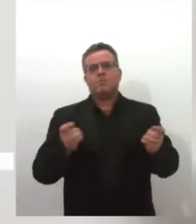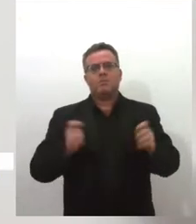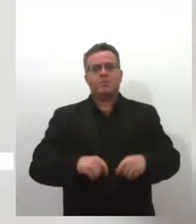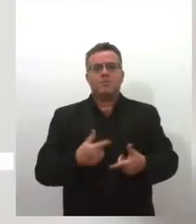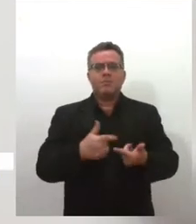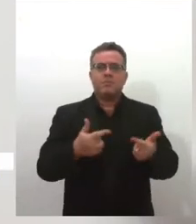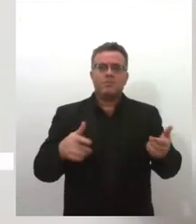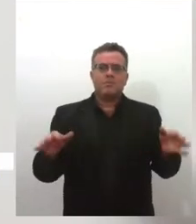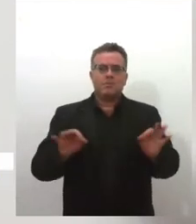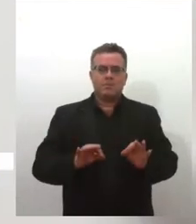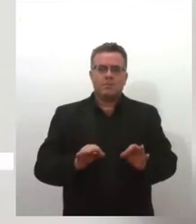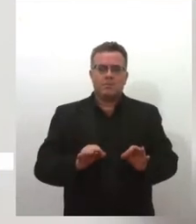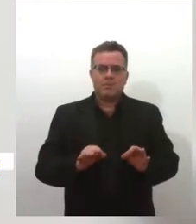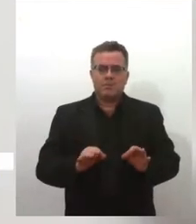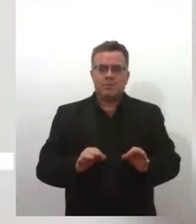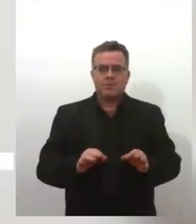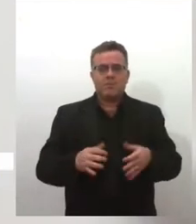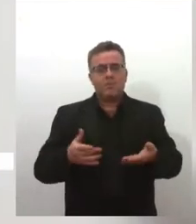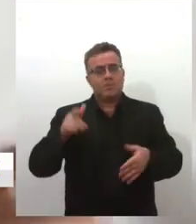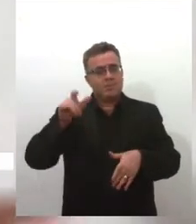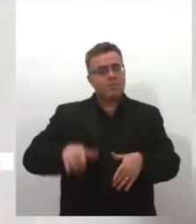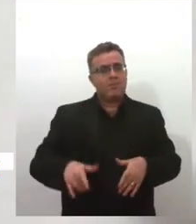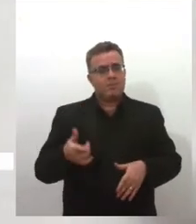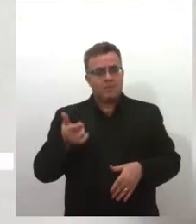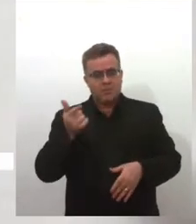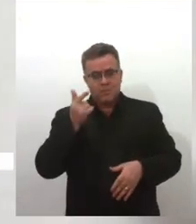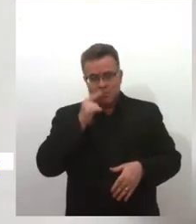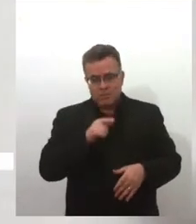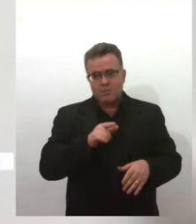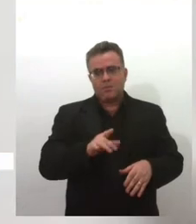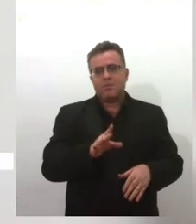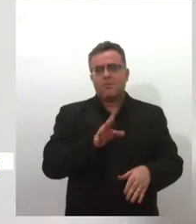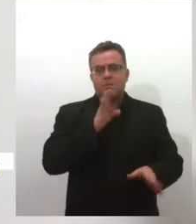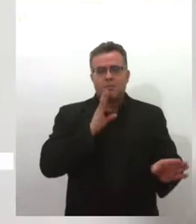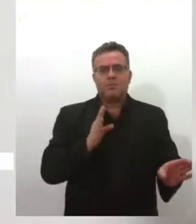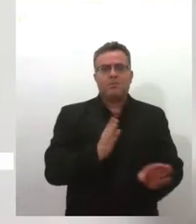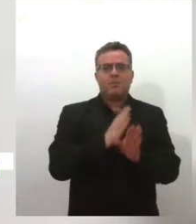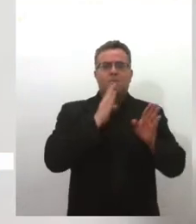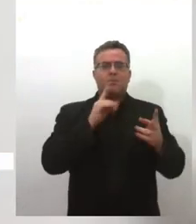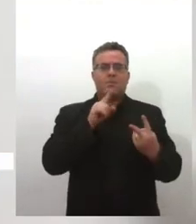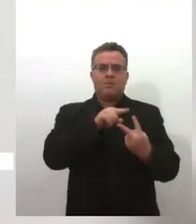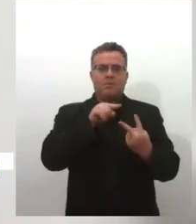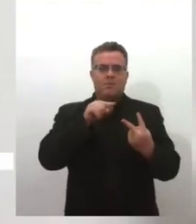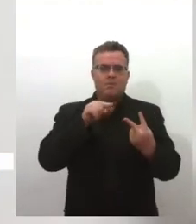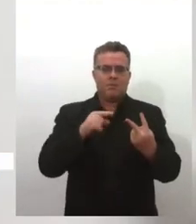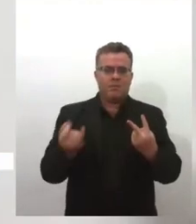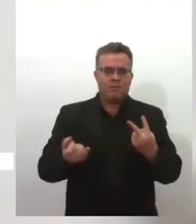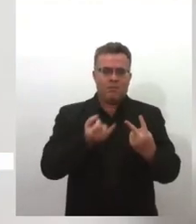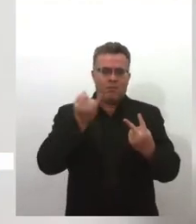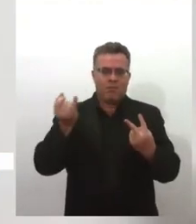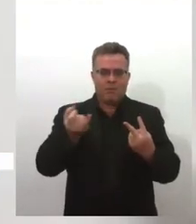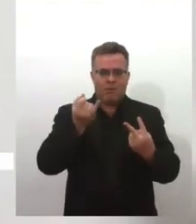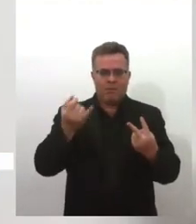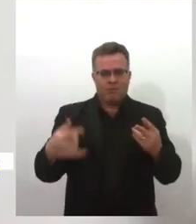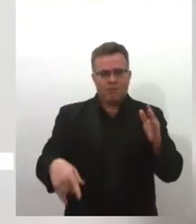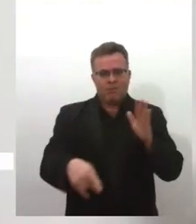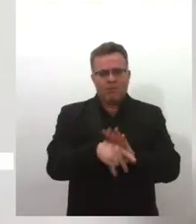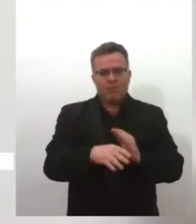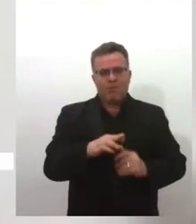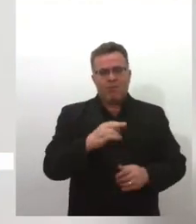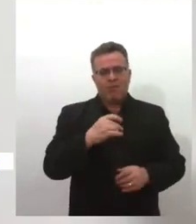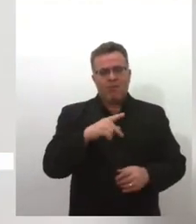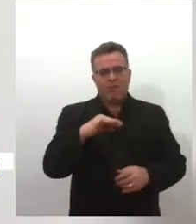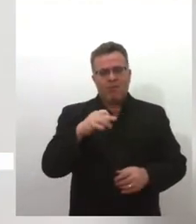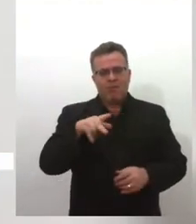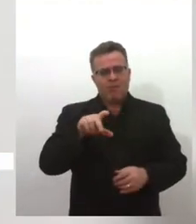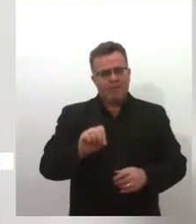E nesse momento que a Marie Curie, ela descobre esses dois elementos, né, que são radioativos, ela se torna,